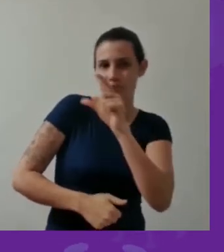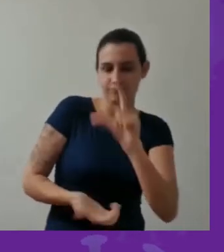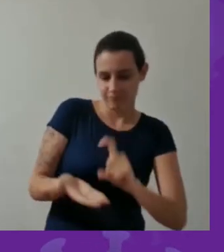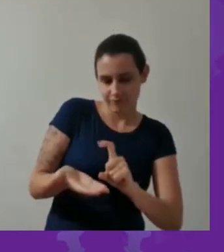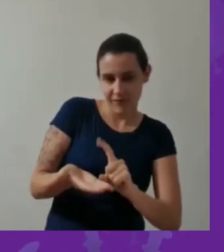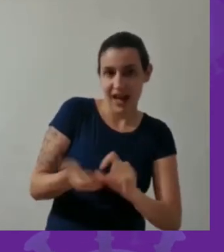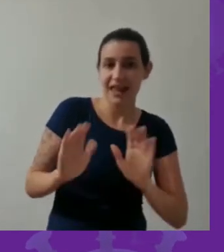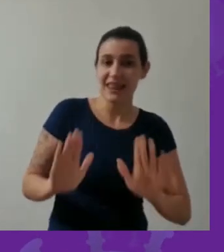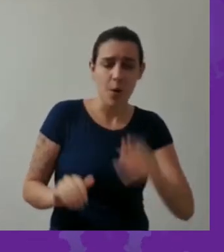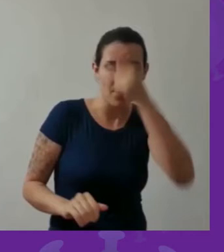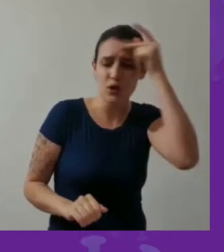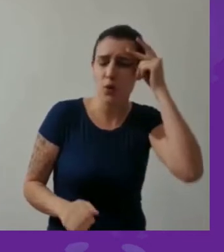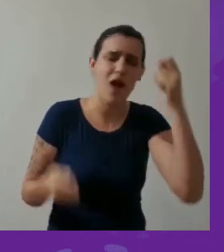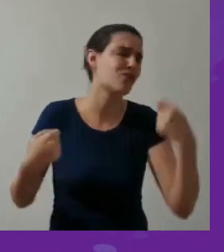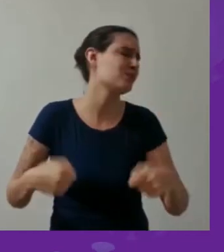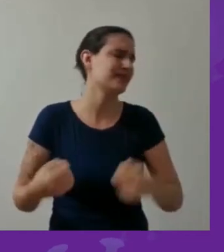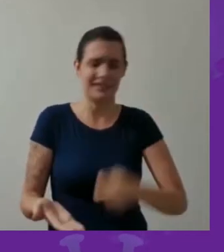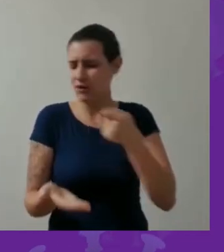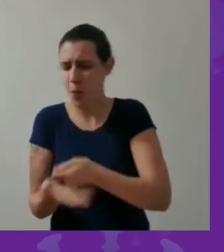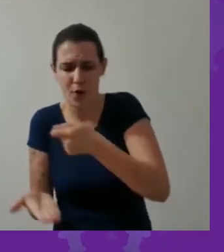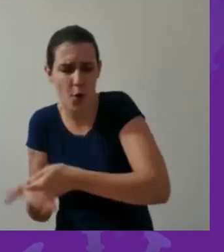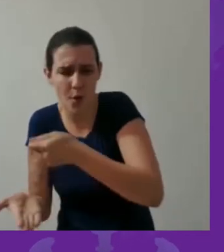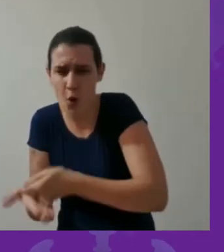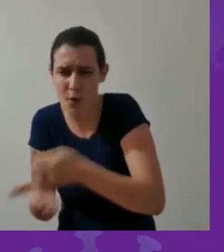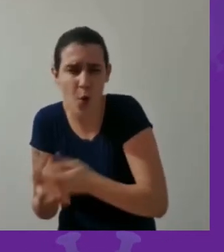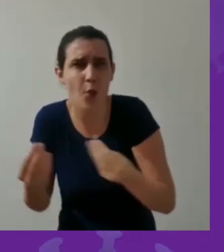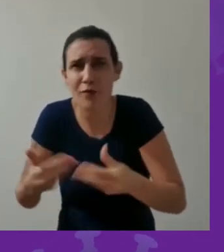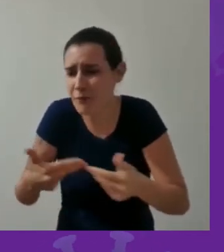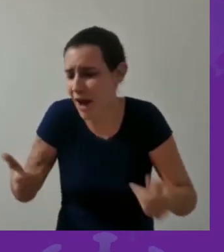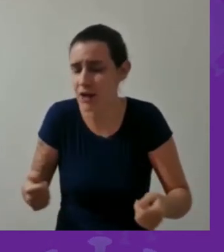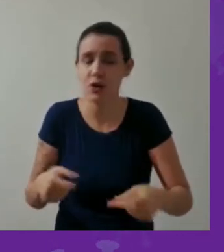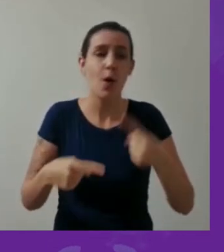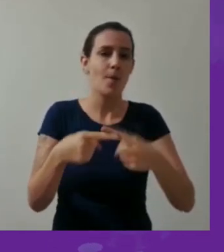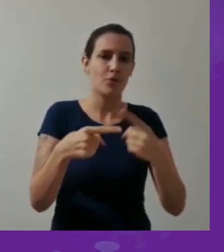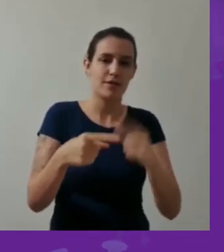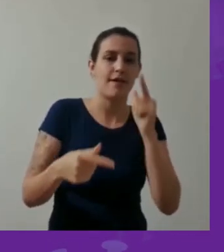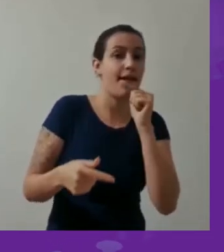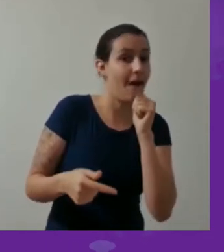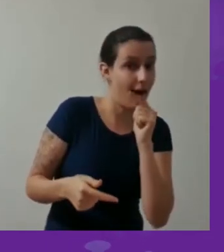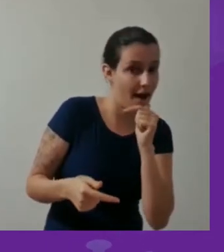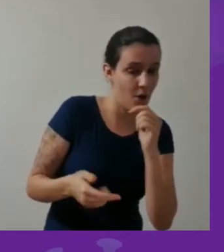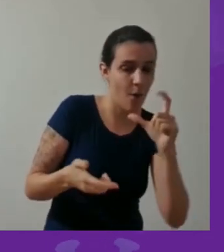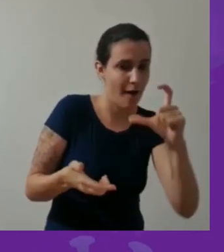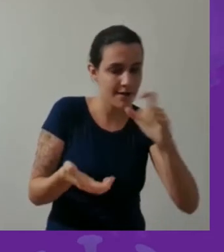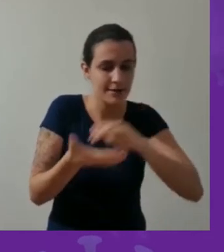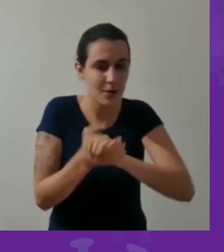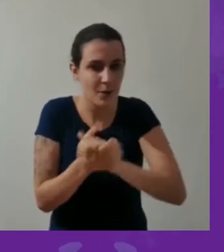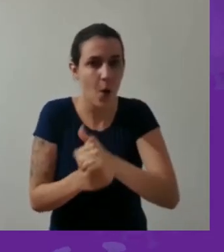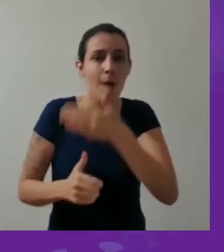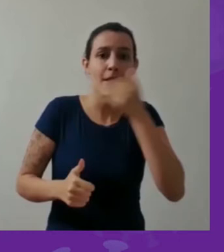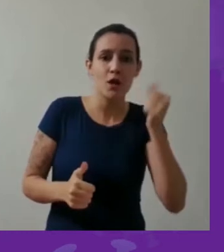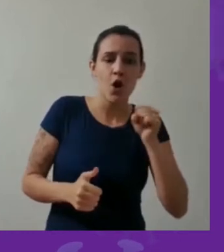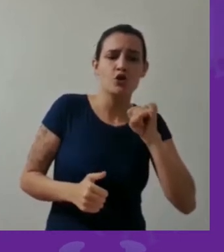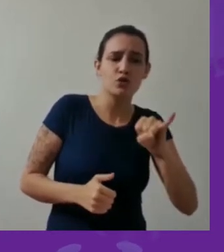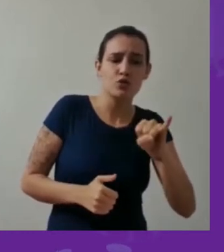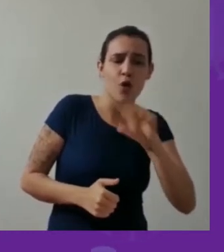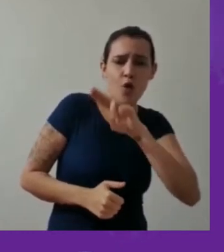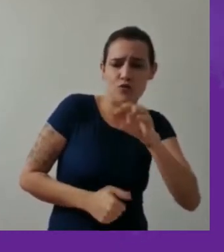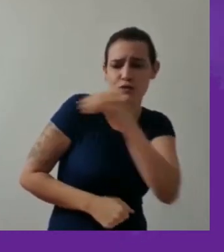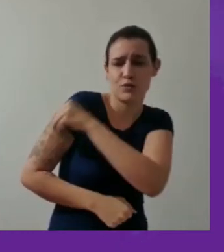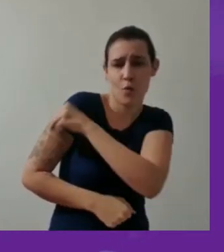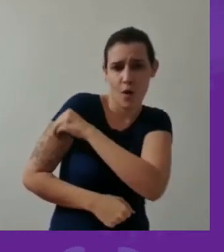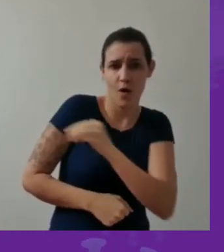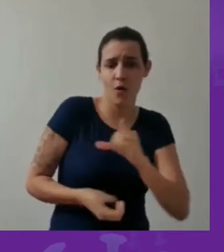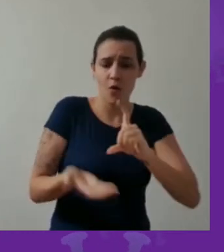desespero das pessoas para comprar álcool gel, porque água e sabão é melhor do que álcool gel. A gente só usa o álcool gel quando não